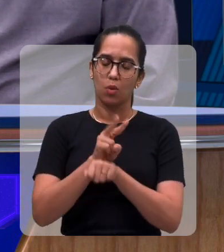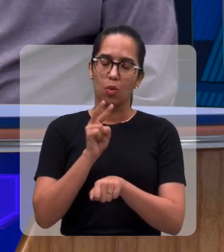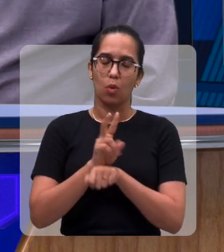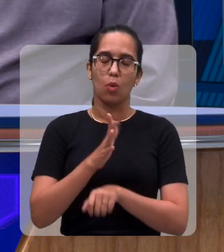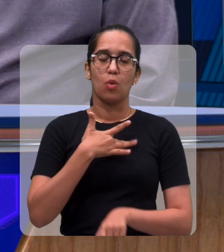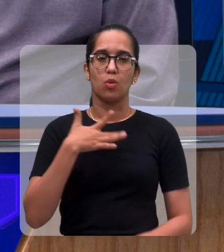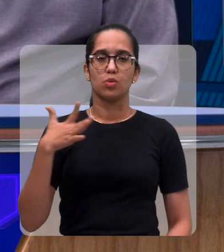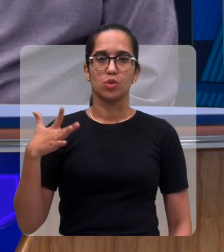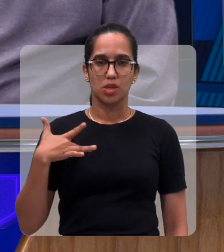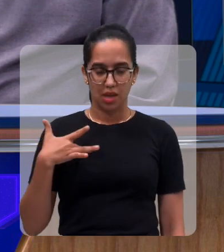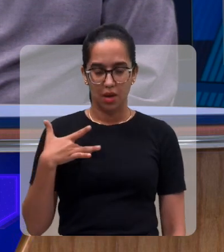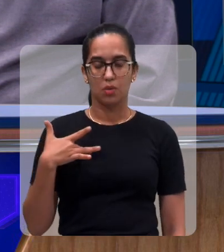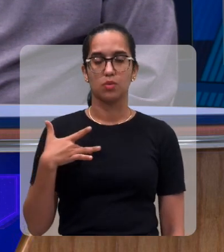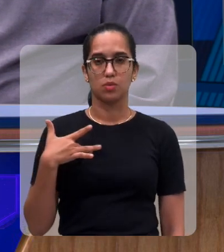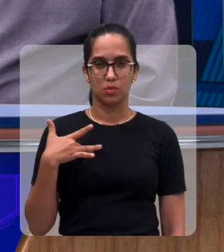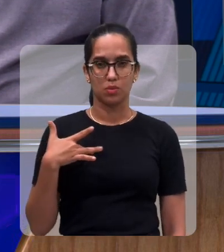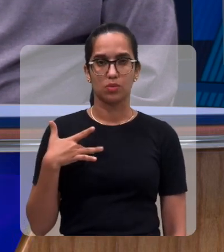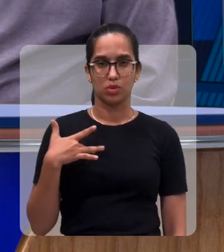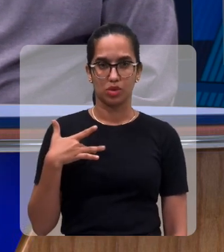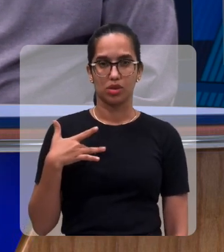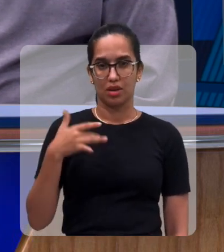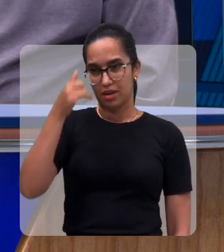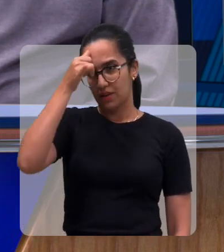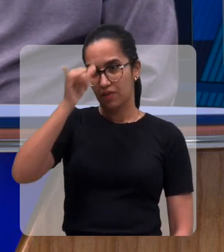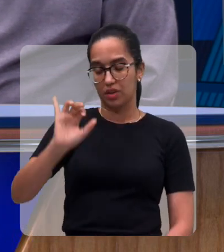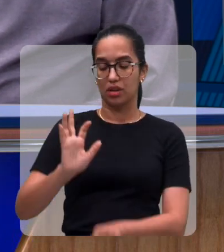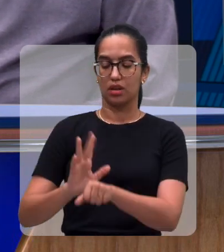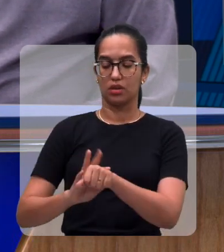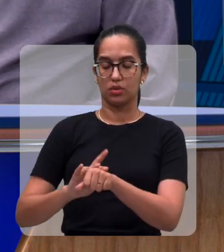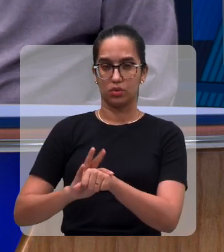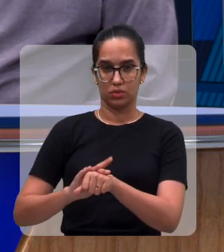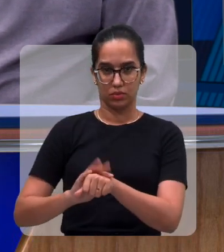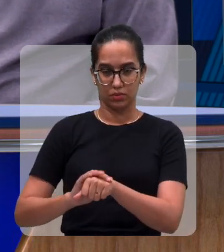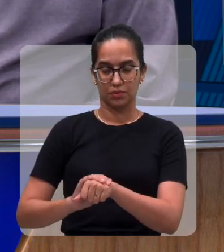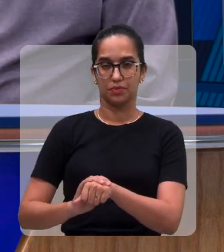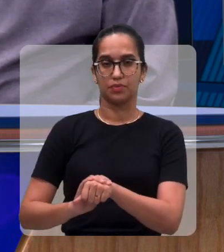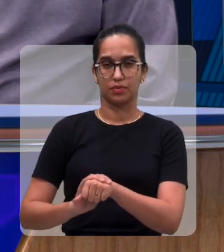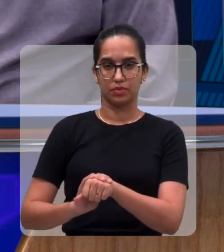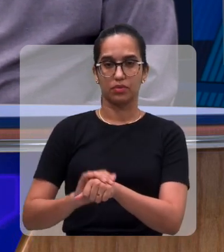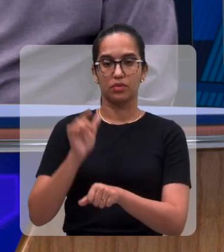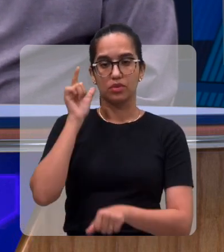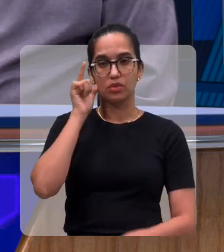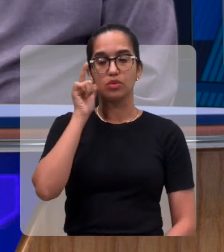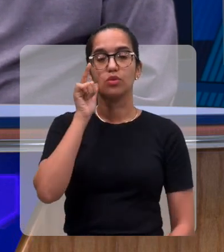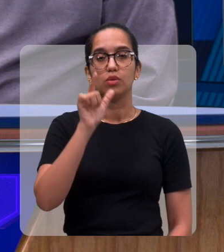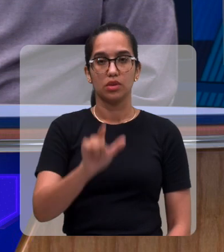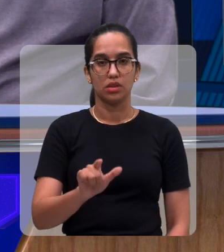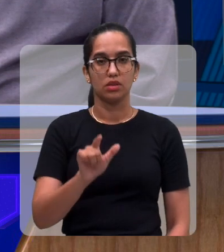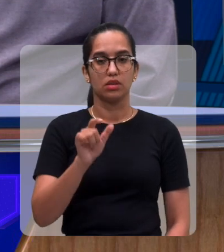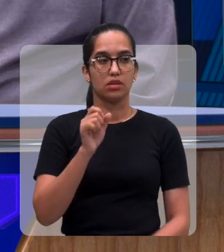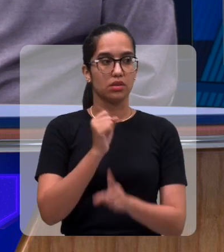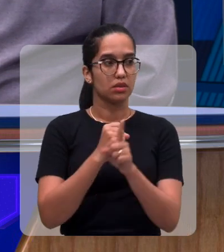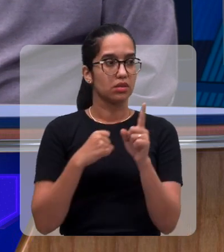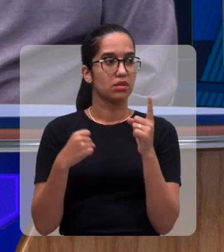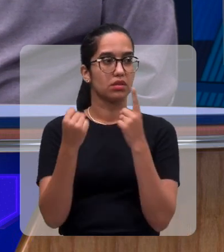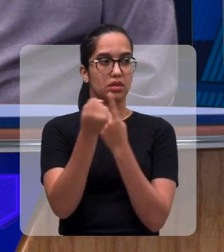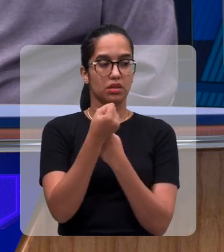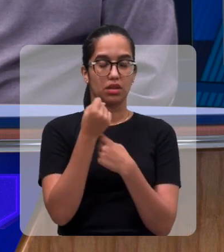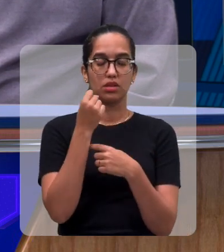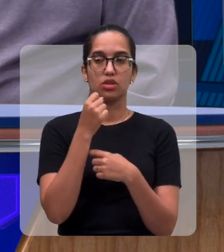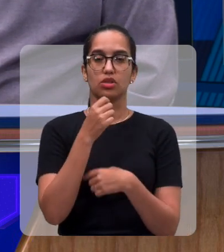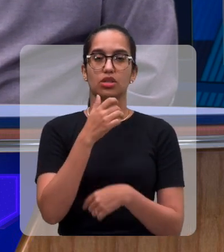possamos fazer uma prevenção da nossa saúde para que sejamos uma sociedade mais